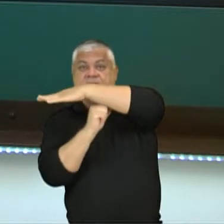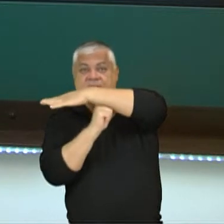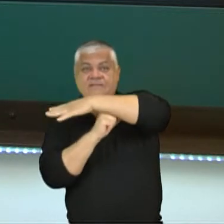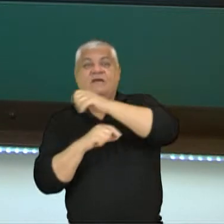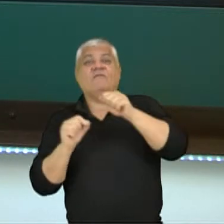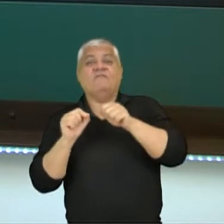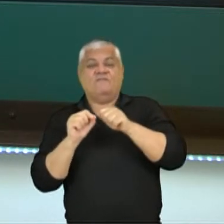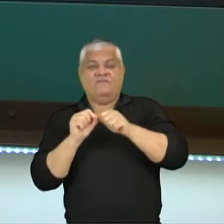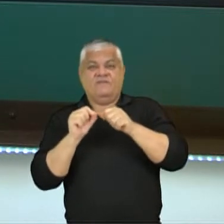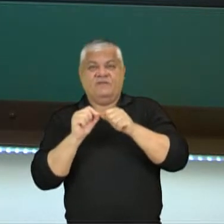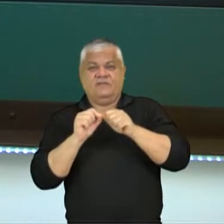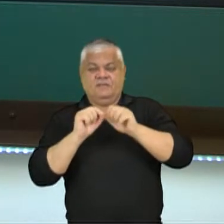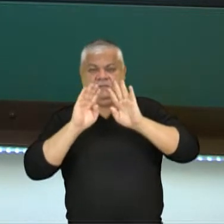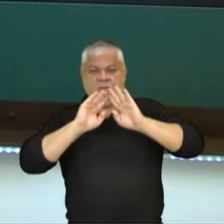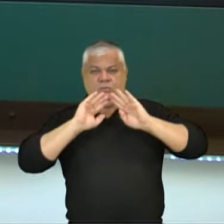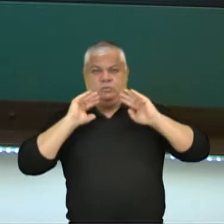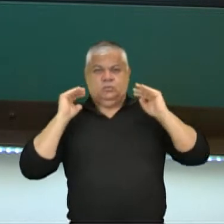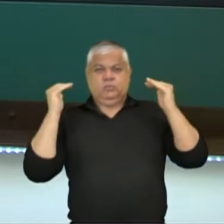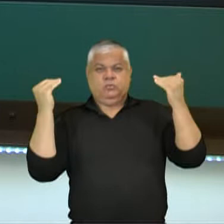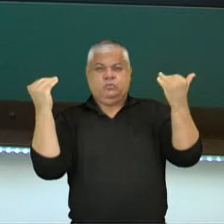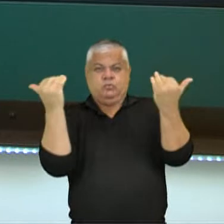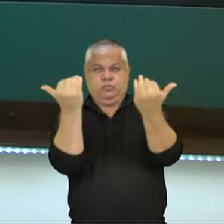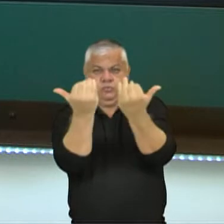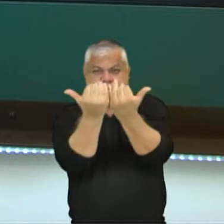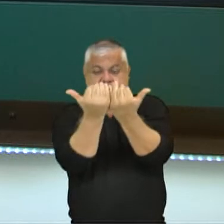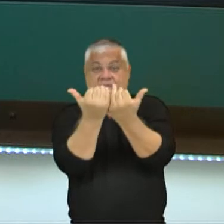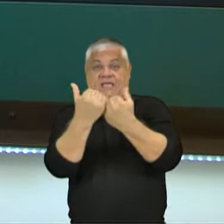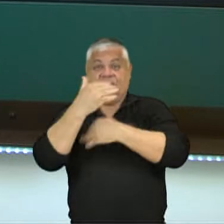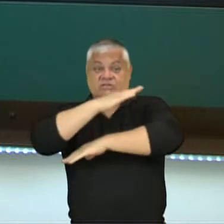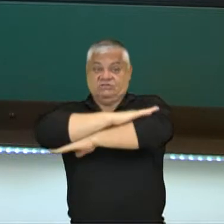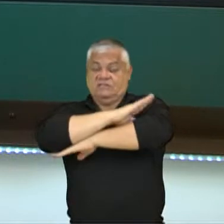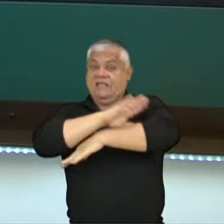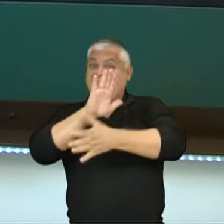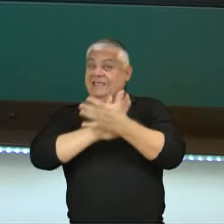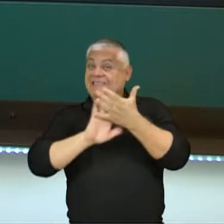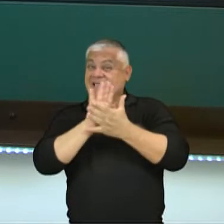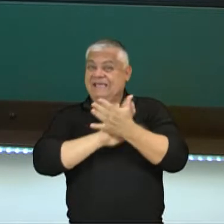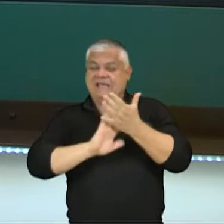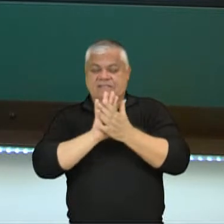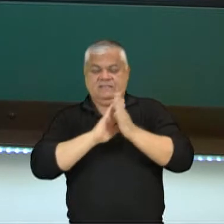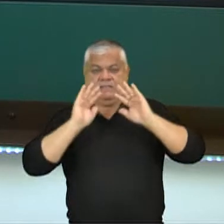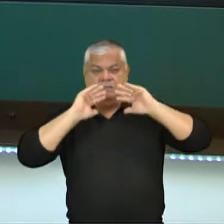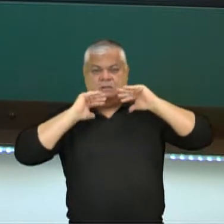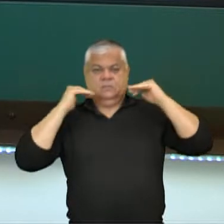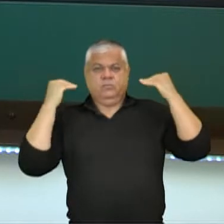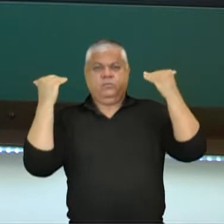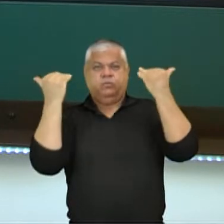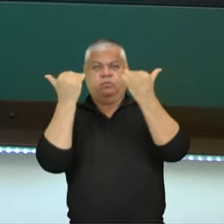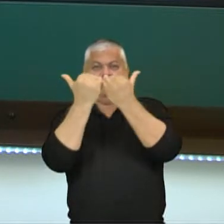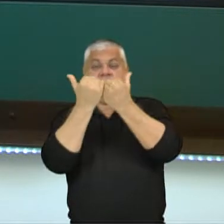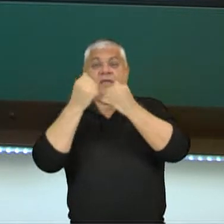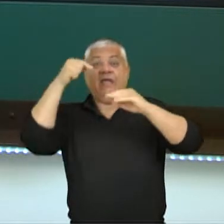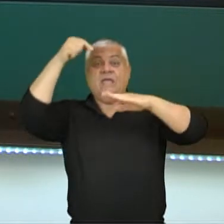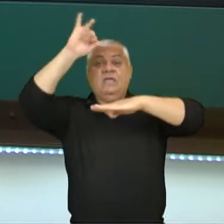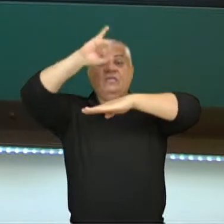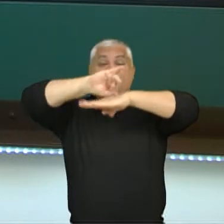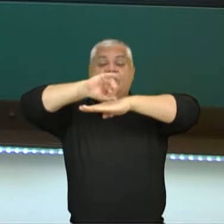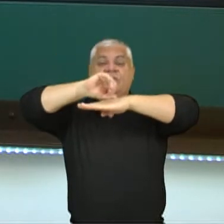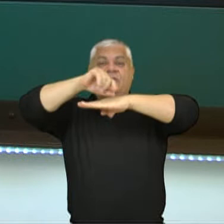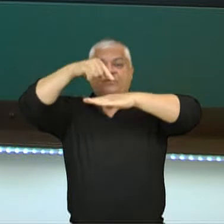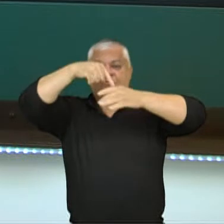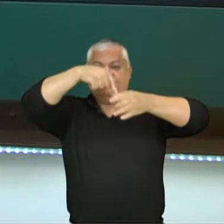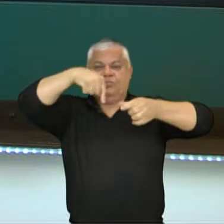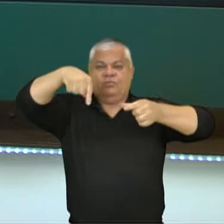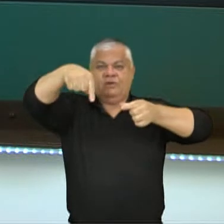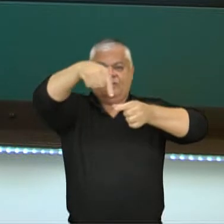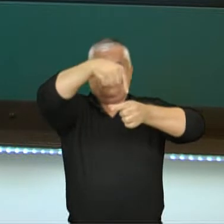foi feita uma estrutura totalmente redonda, sem janelas, para sustentar essa cúpula e todo esse peso. Uma inovação que aconteceu. Não existe